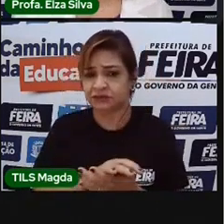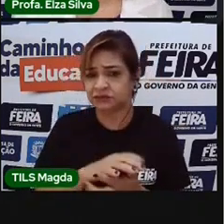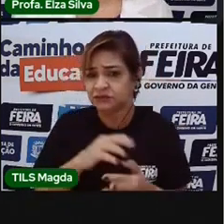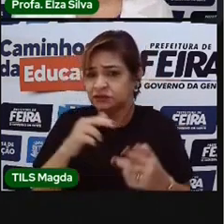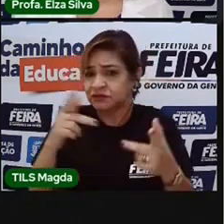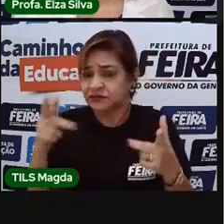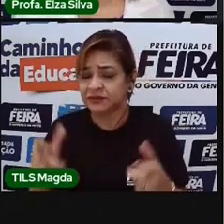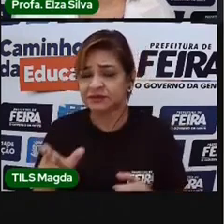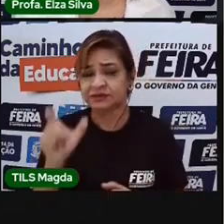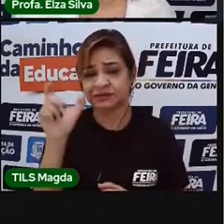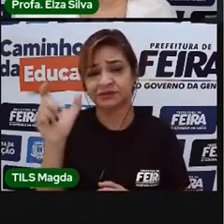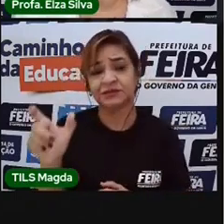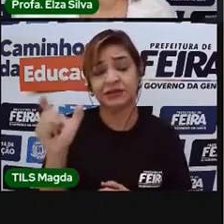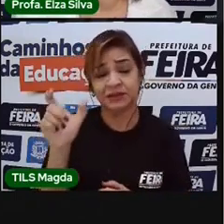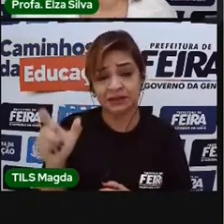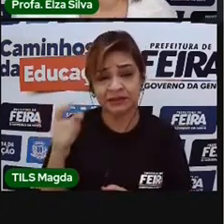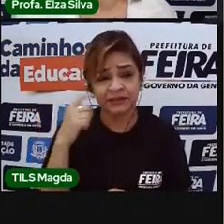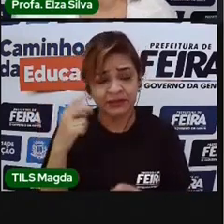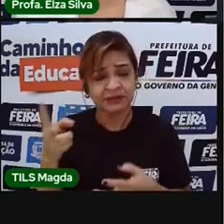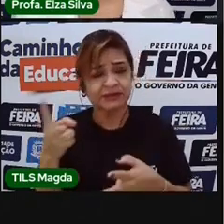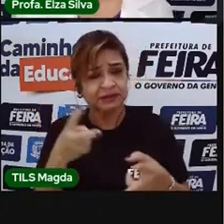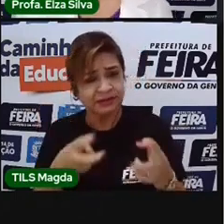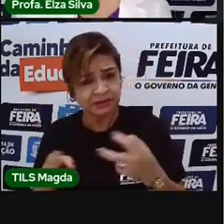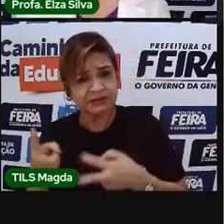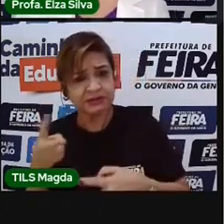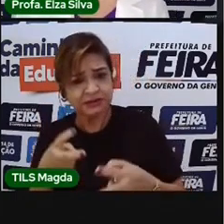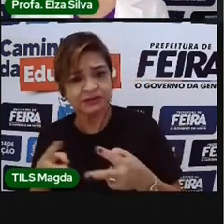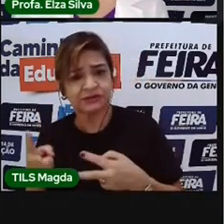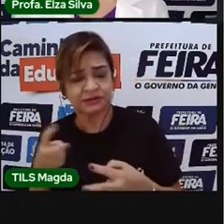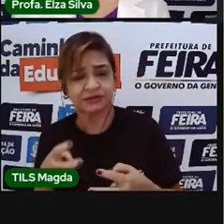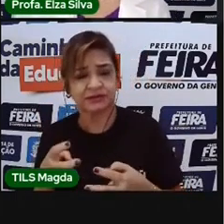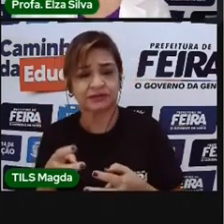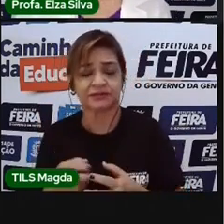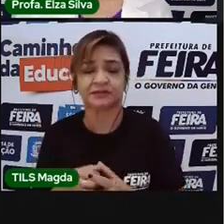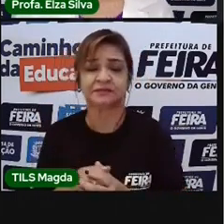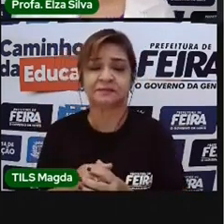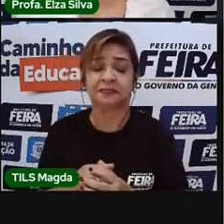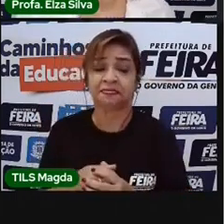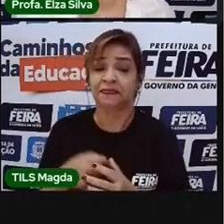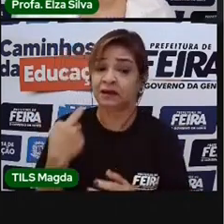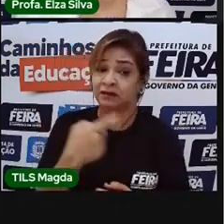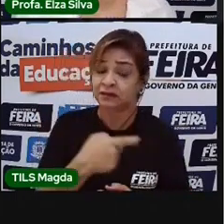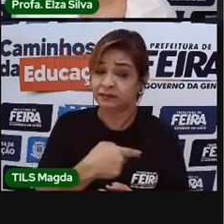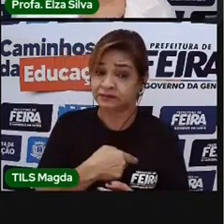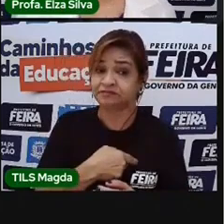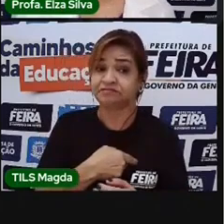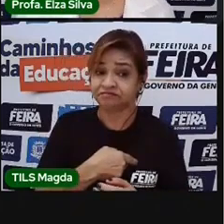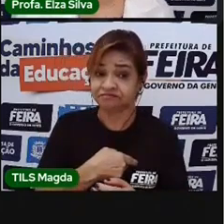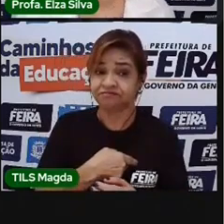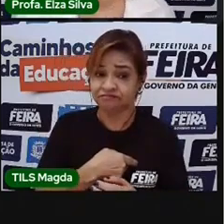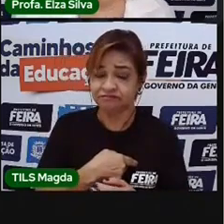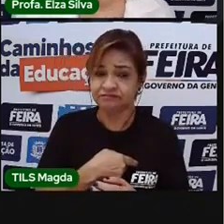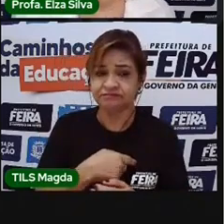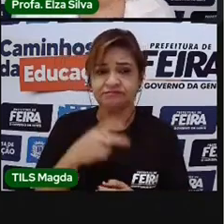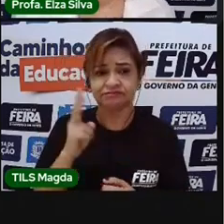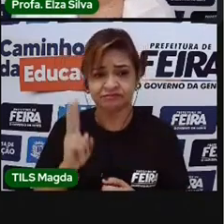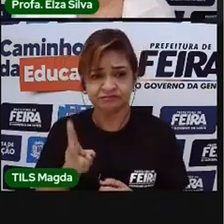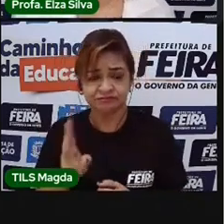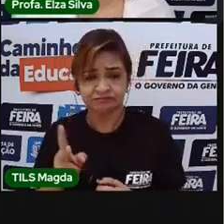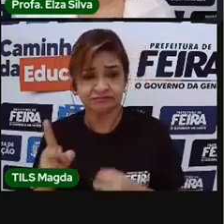shopping. Quantas vezes, meus queridos alunos, nós não utilizamos essas palavras